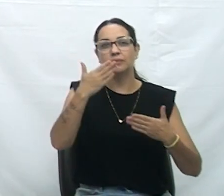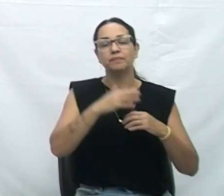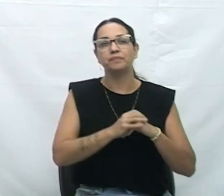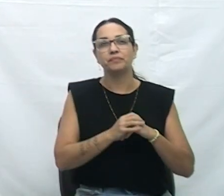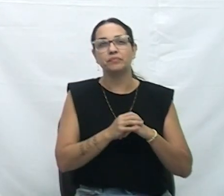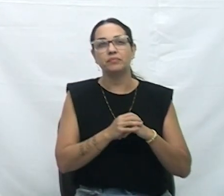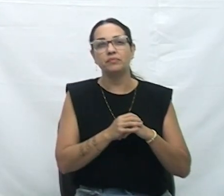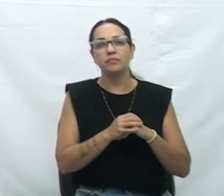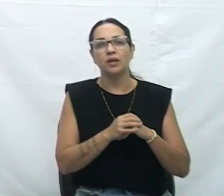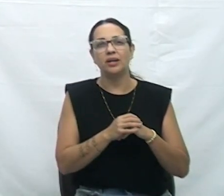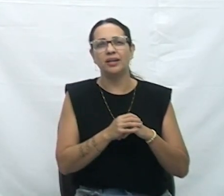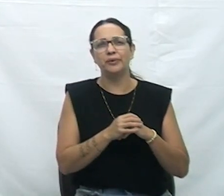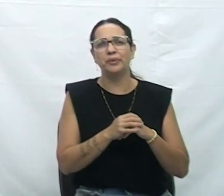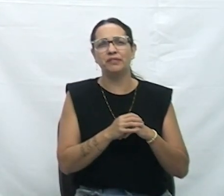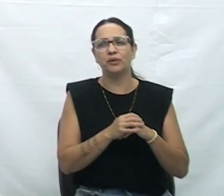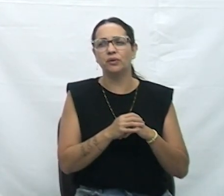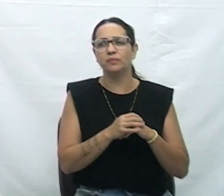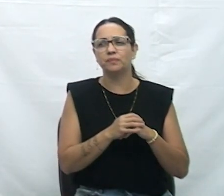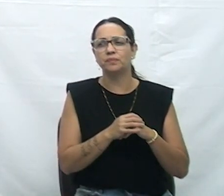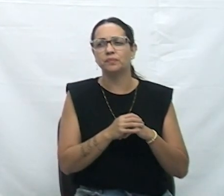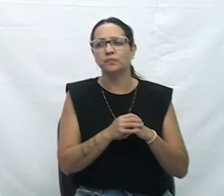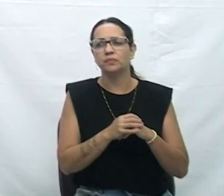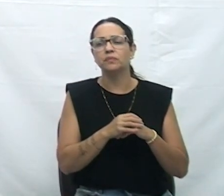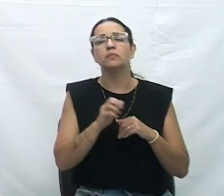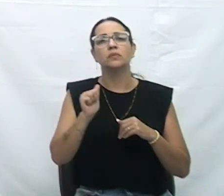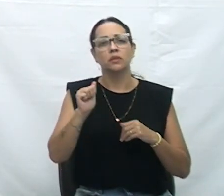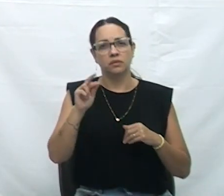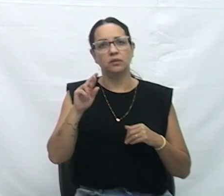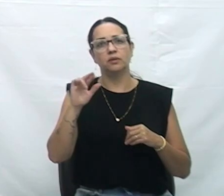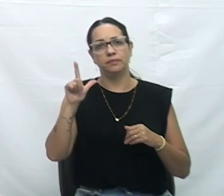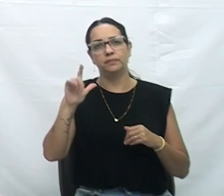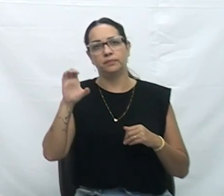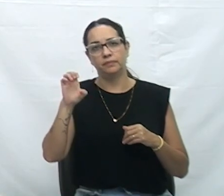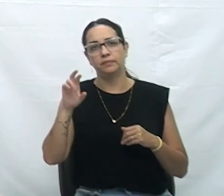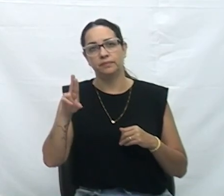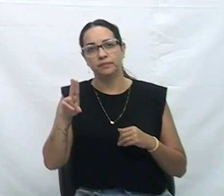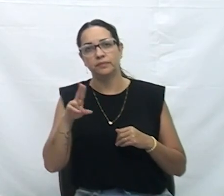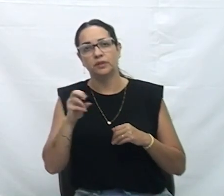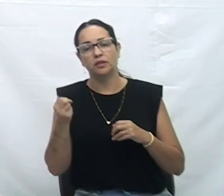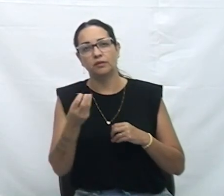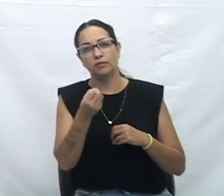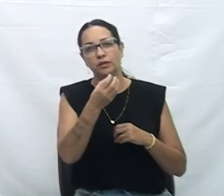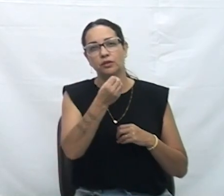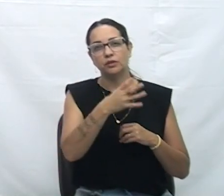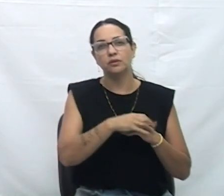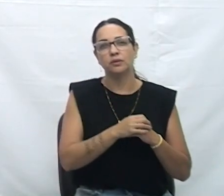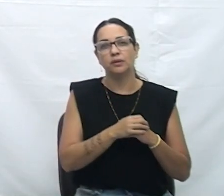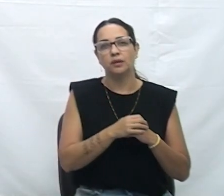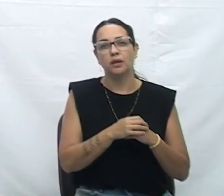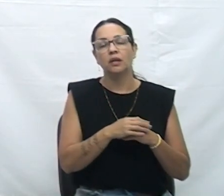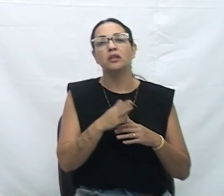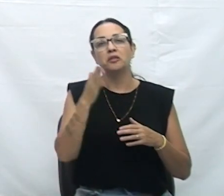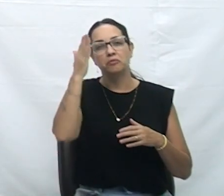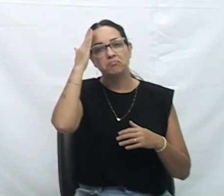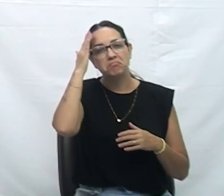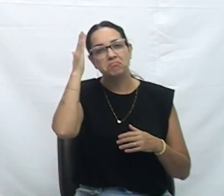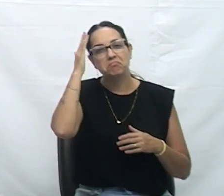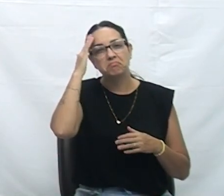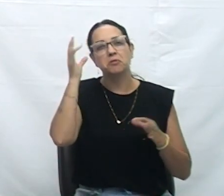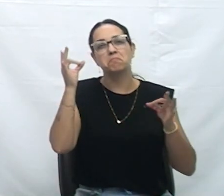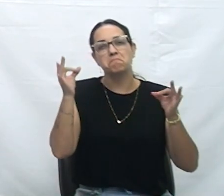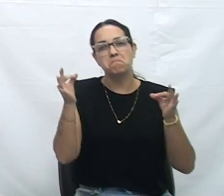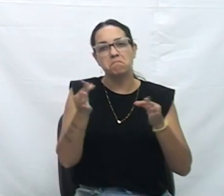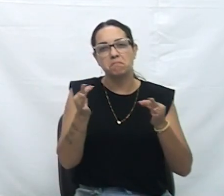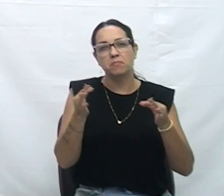que está em viagem. Dizer que estou muito feliz com o meu retorno. Tenho certeza que em poucos dias aí a gente vai fazer grandes projetos e dar